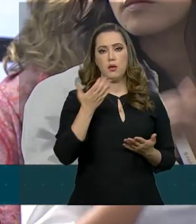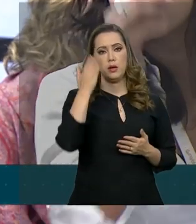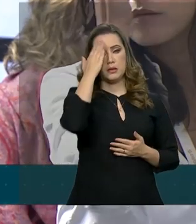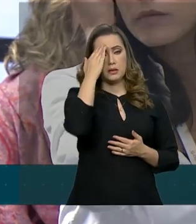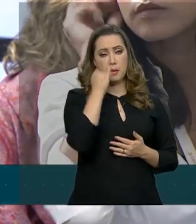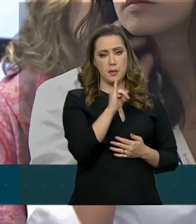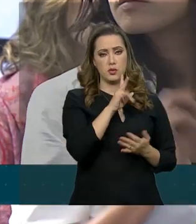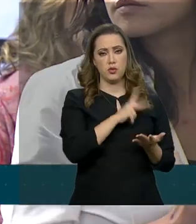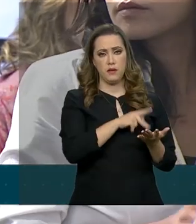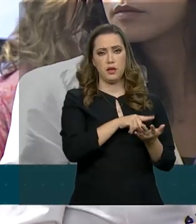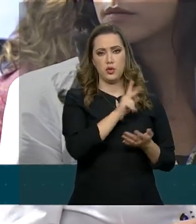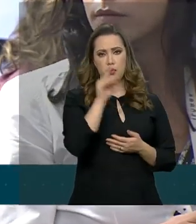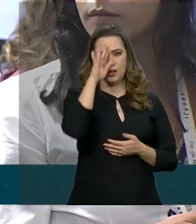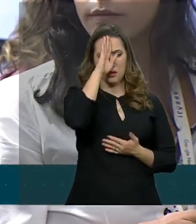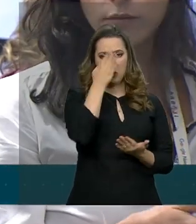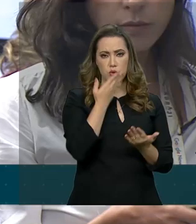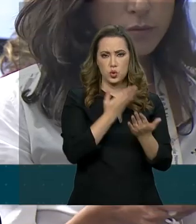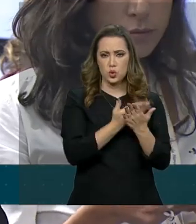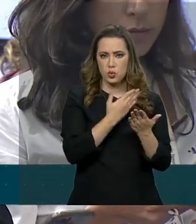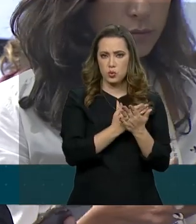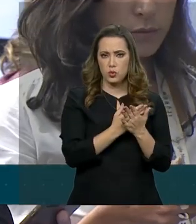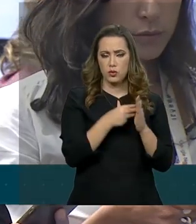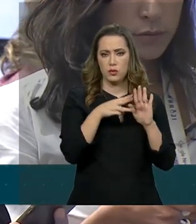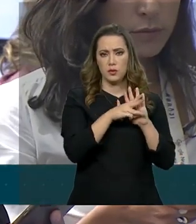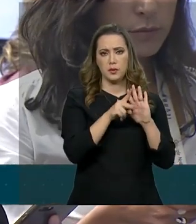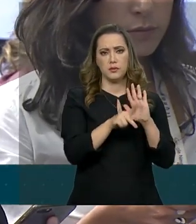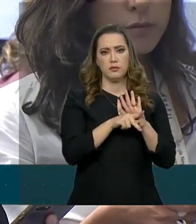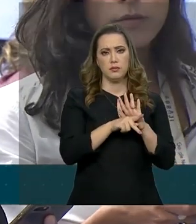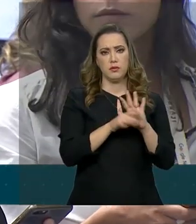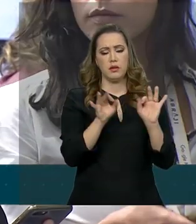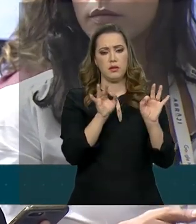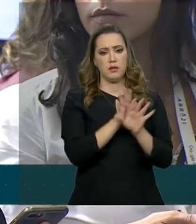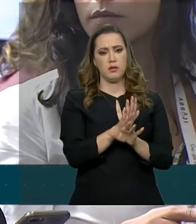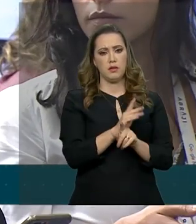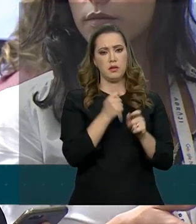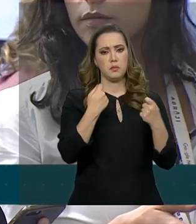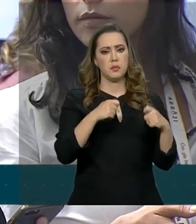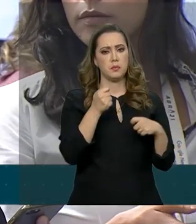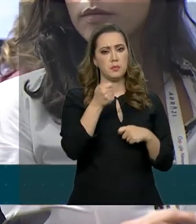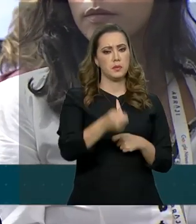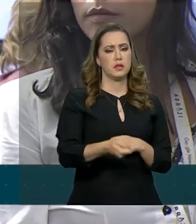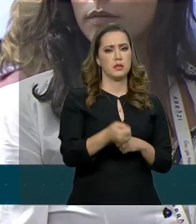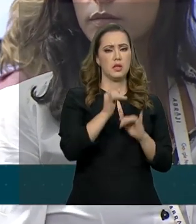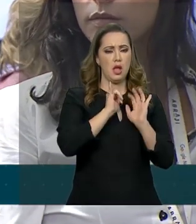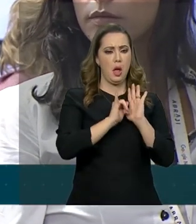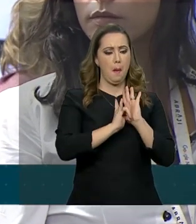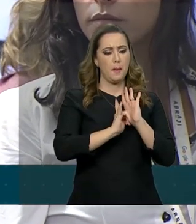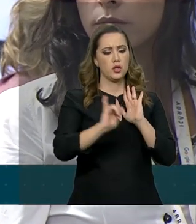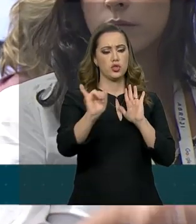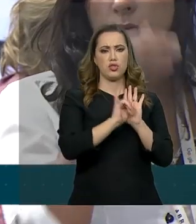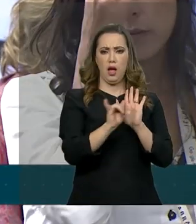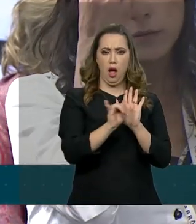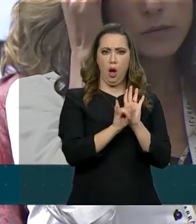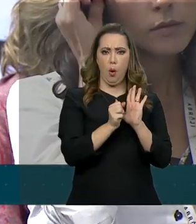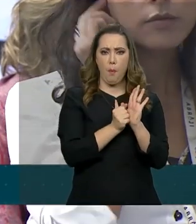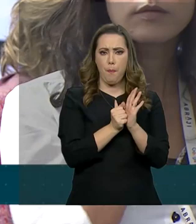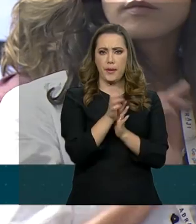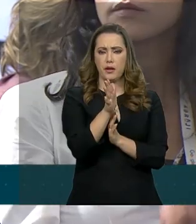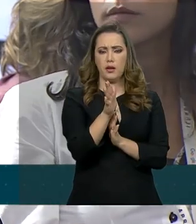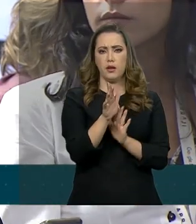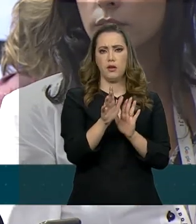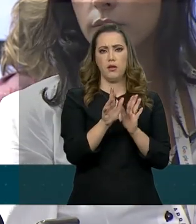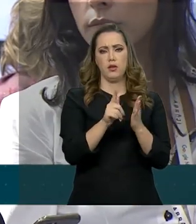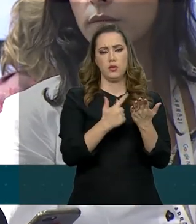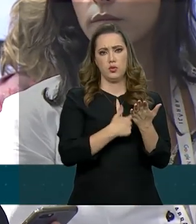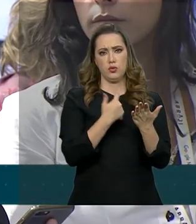realmente estuda essa medida, acabar com a obrigatoriedade de publicação de editais públicos nos jornais